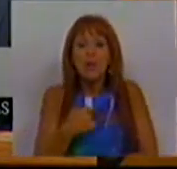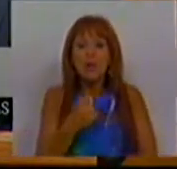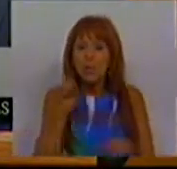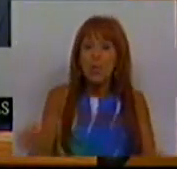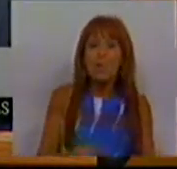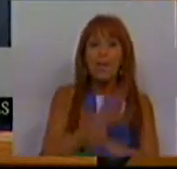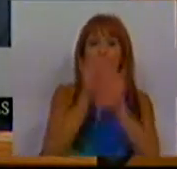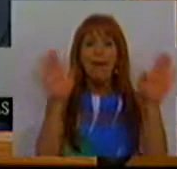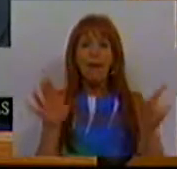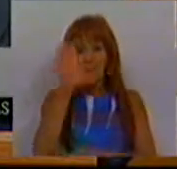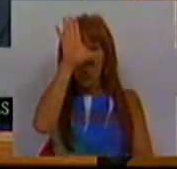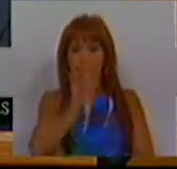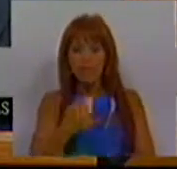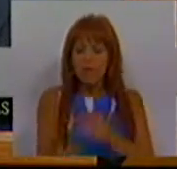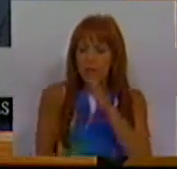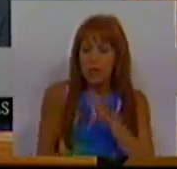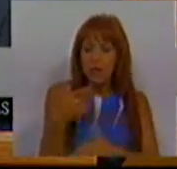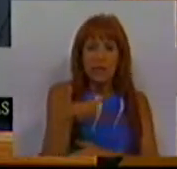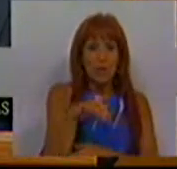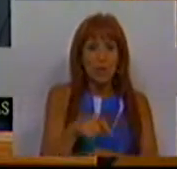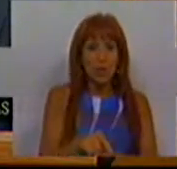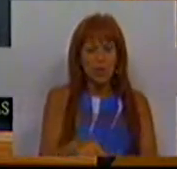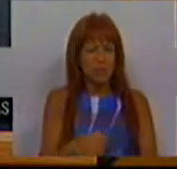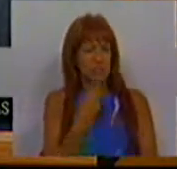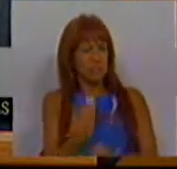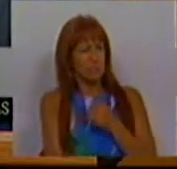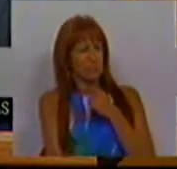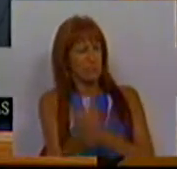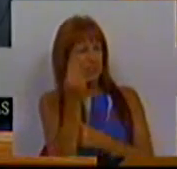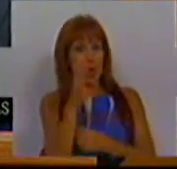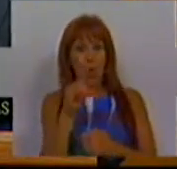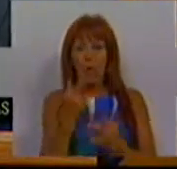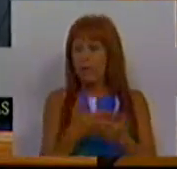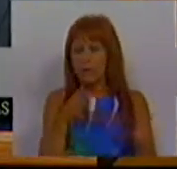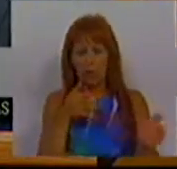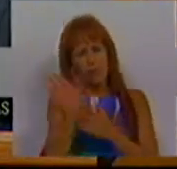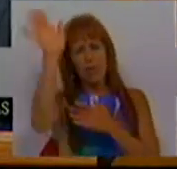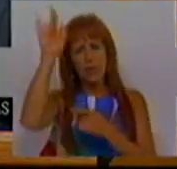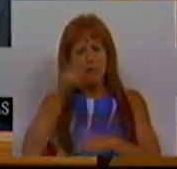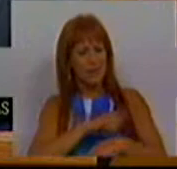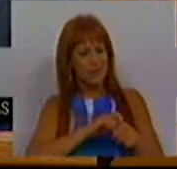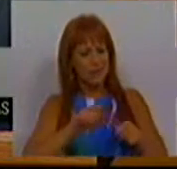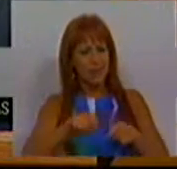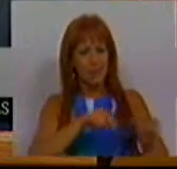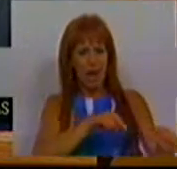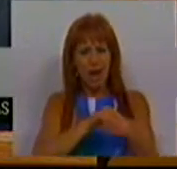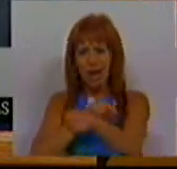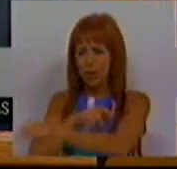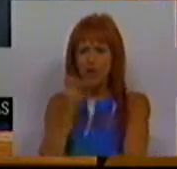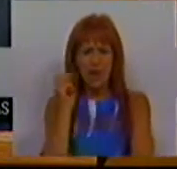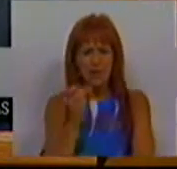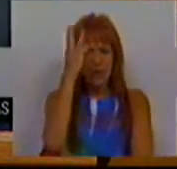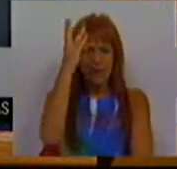forma clara que o Governo criou uma situação surreal ao deixar deslizar o mandato do CCP três